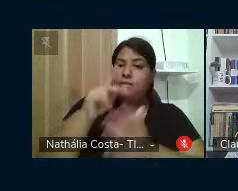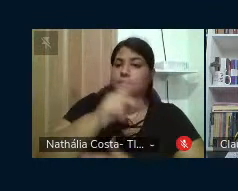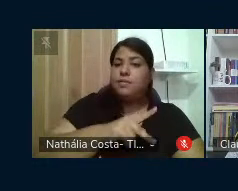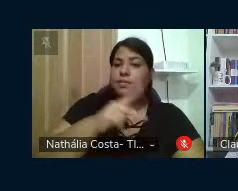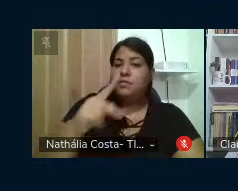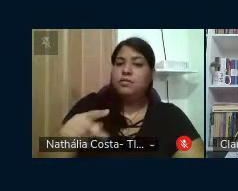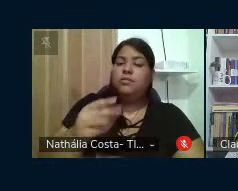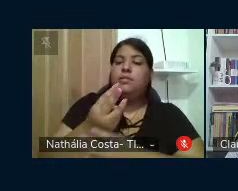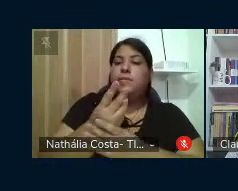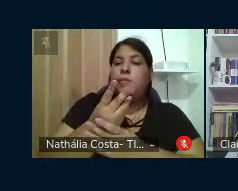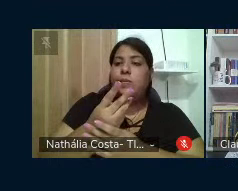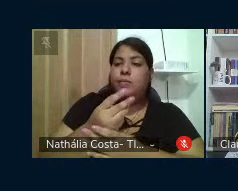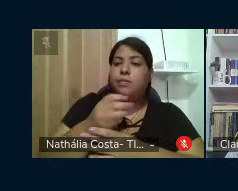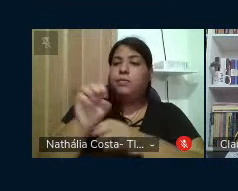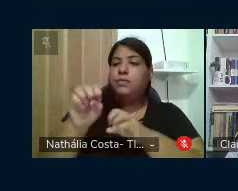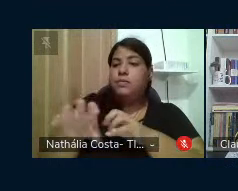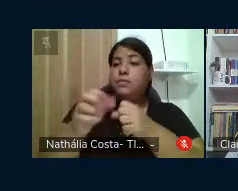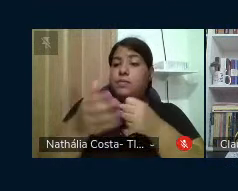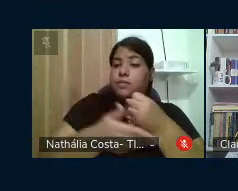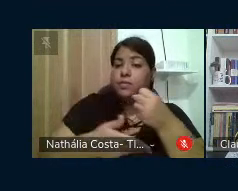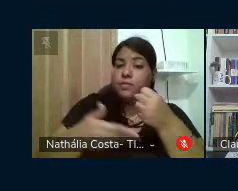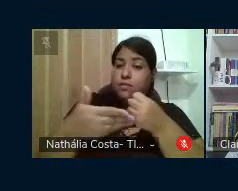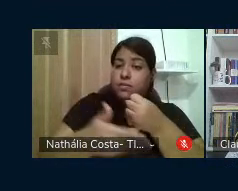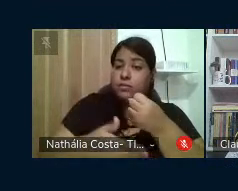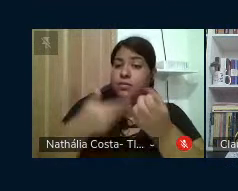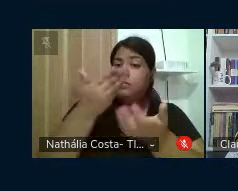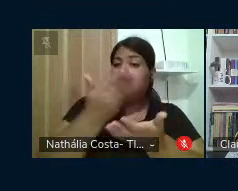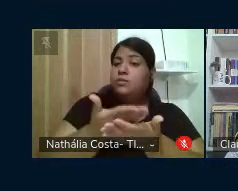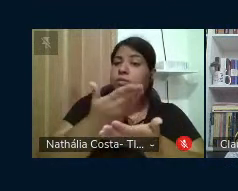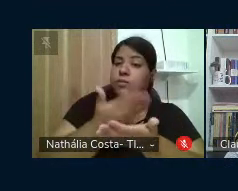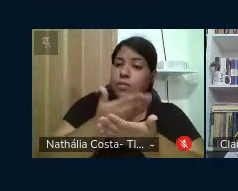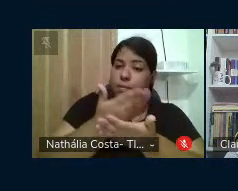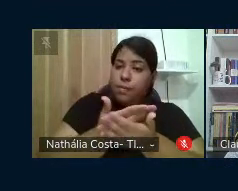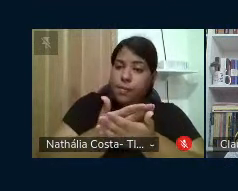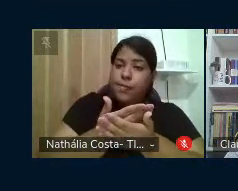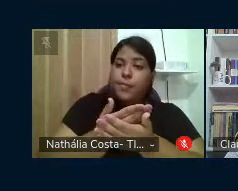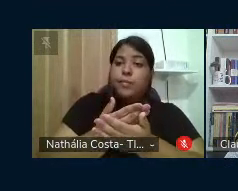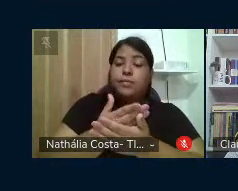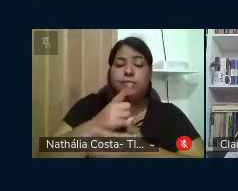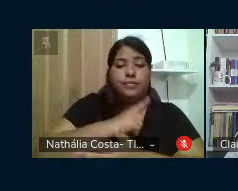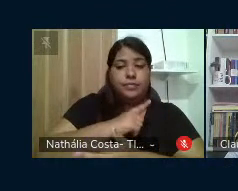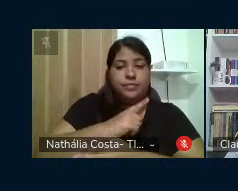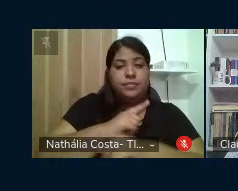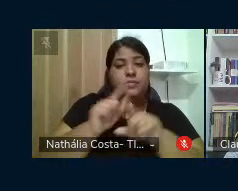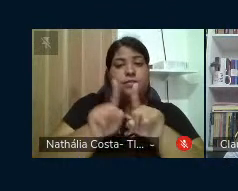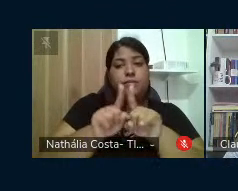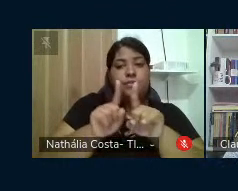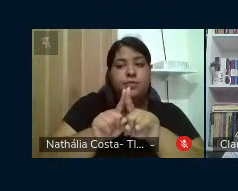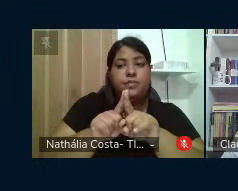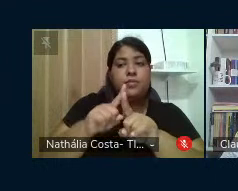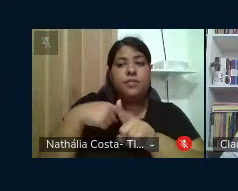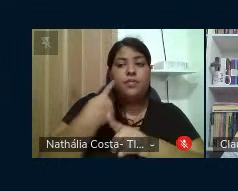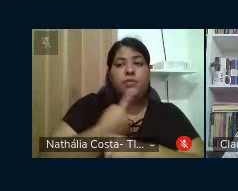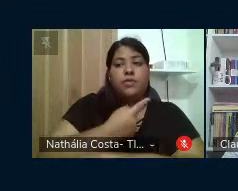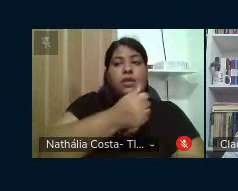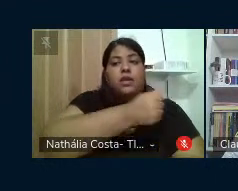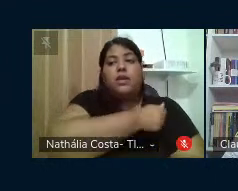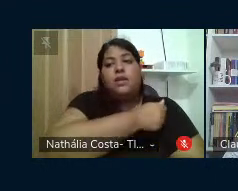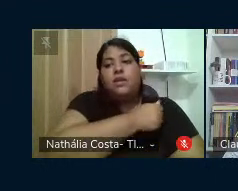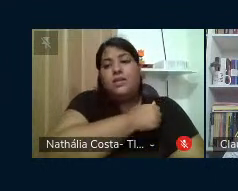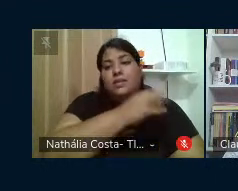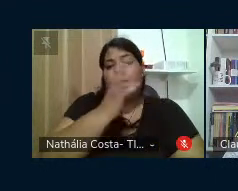da Universidade da Educação Básica estudantes temos também o nosso estudante Thiago